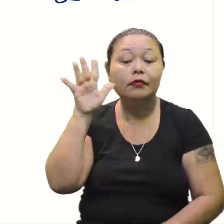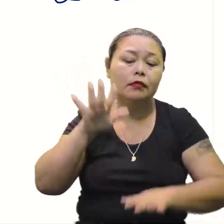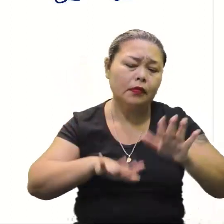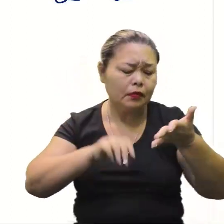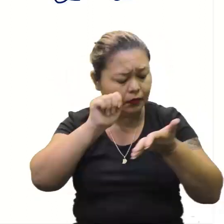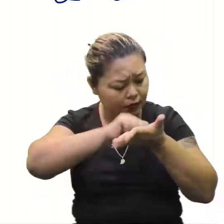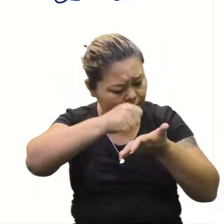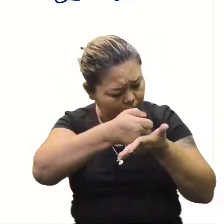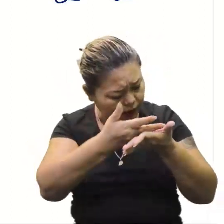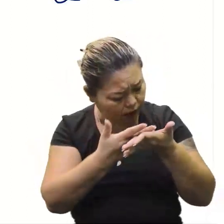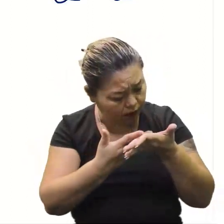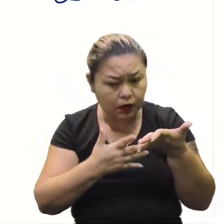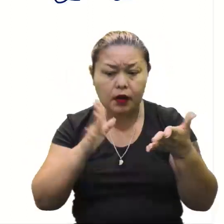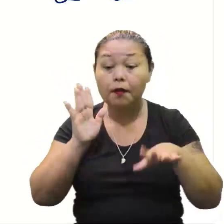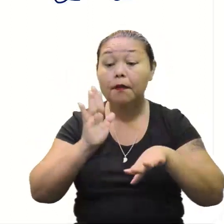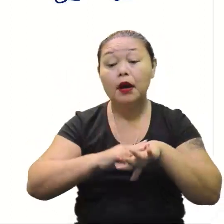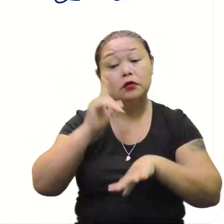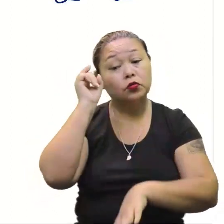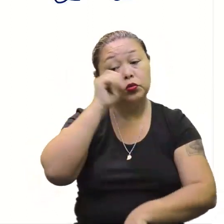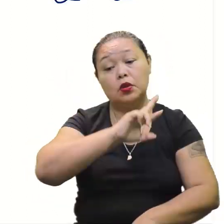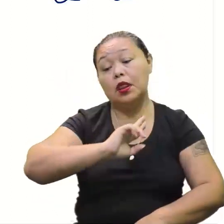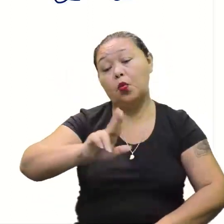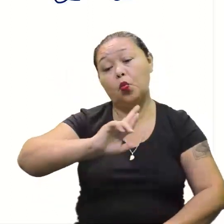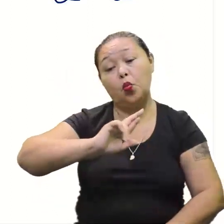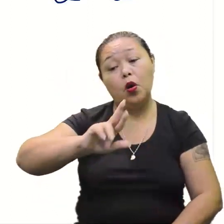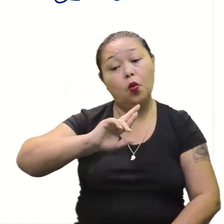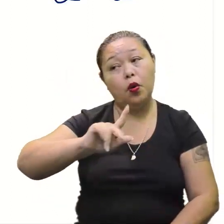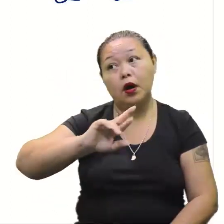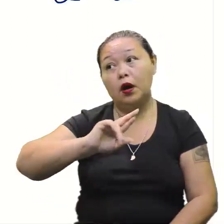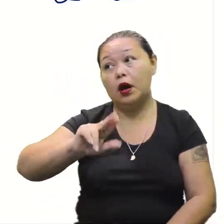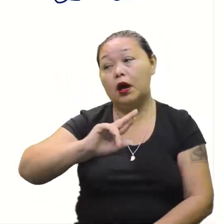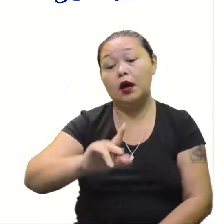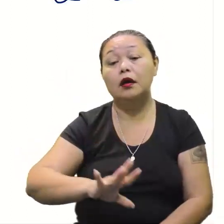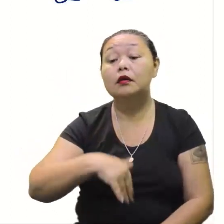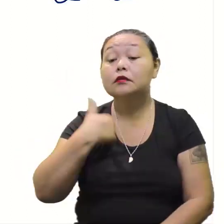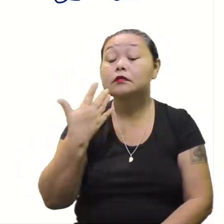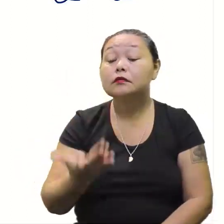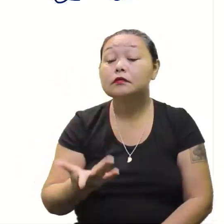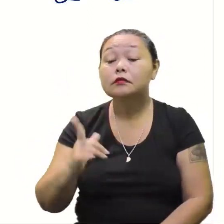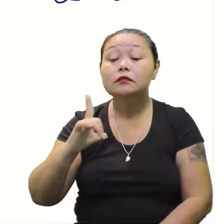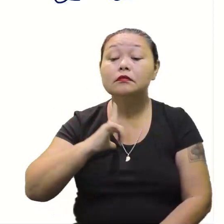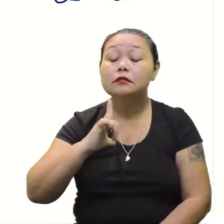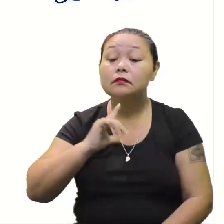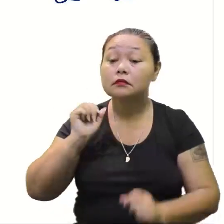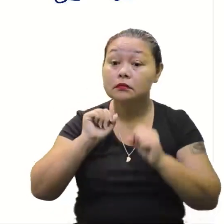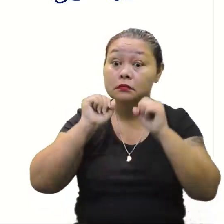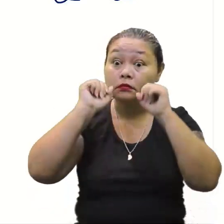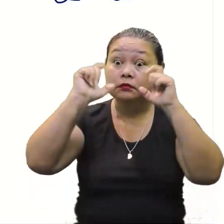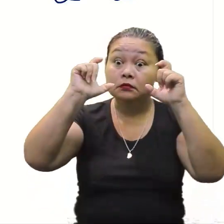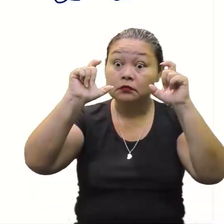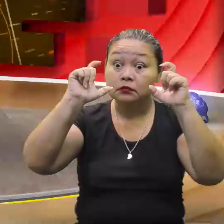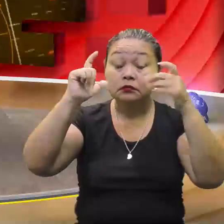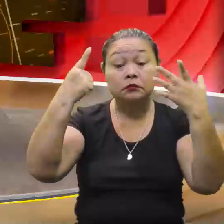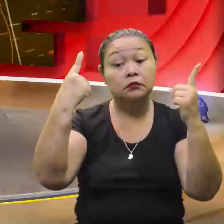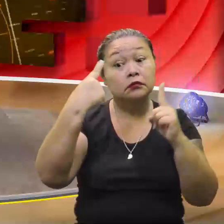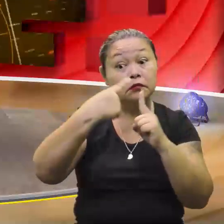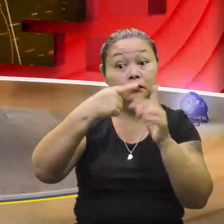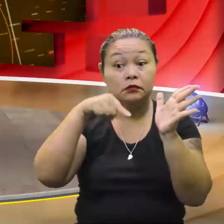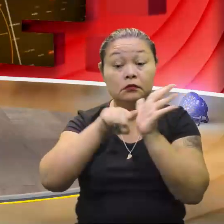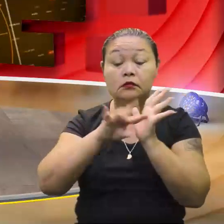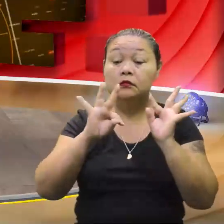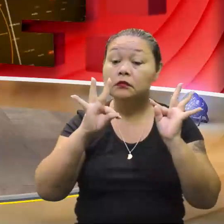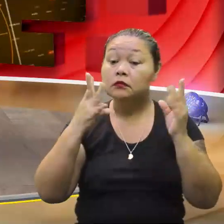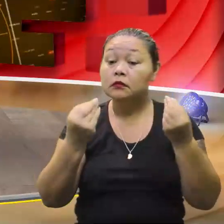um pouquinho de trabalho, mas difícil não é, né? No, no, no. E aí, claro, que tem que ter atenção aos sinais, né?